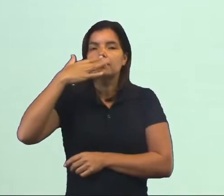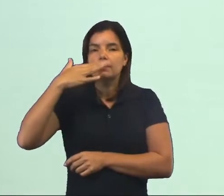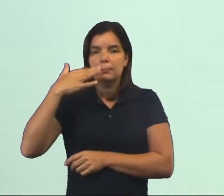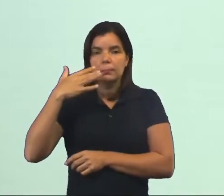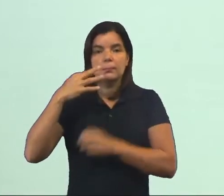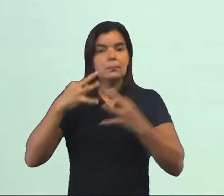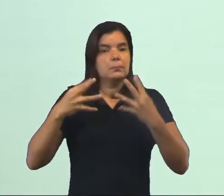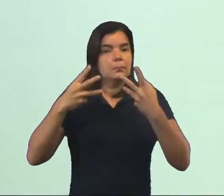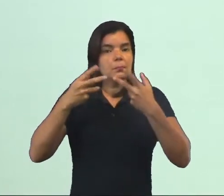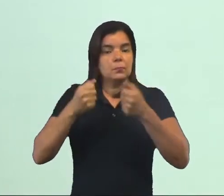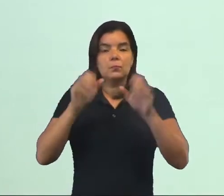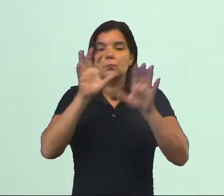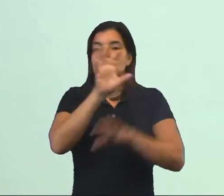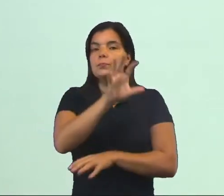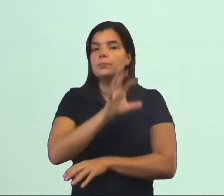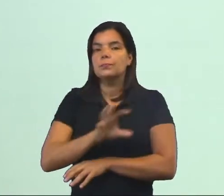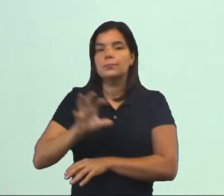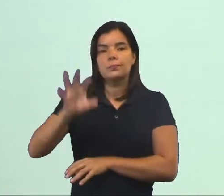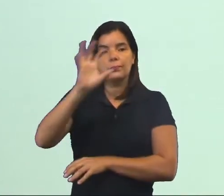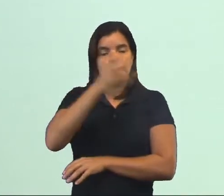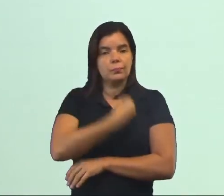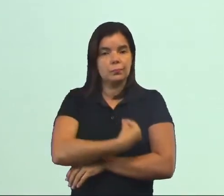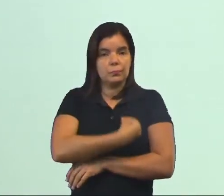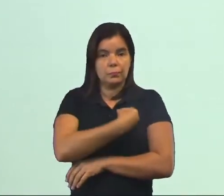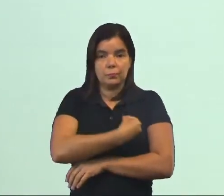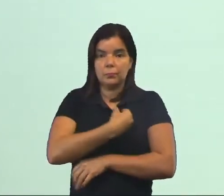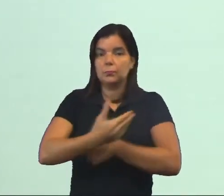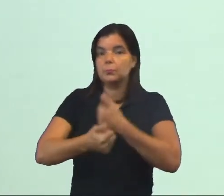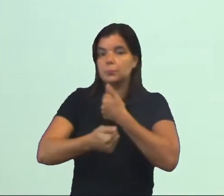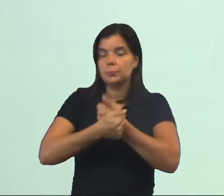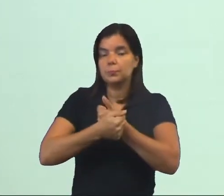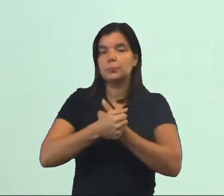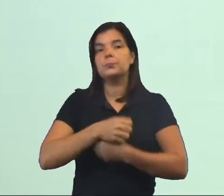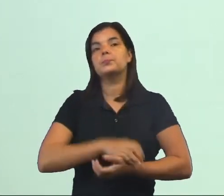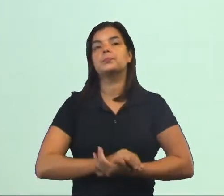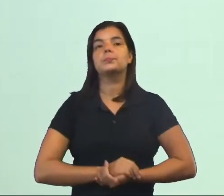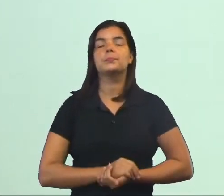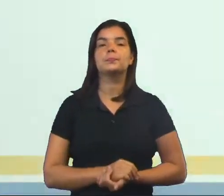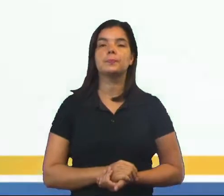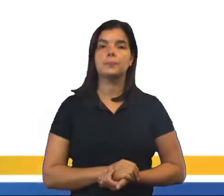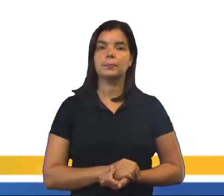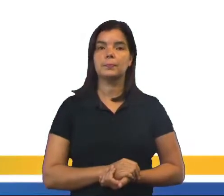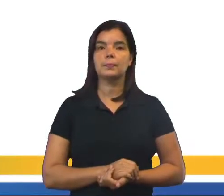de tudo no espaço ao que nós estamos próximos. Continuando.